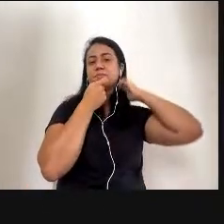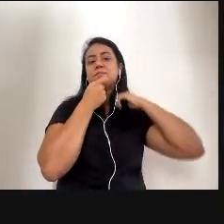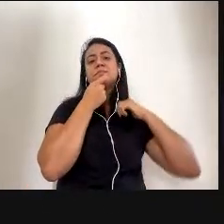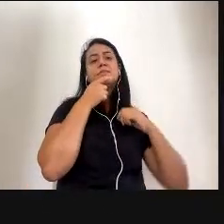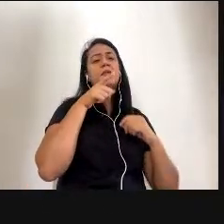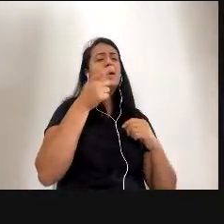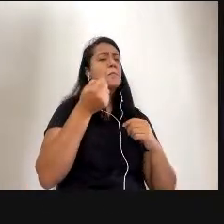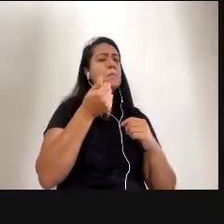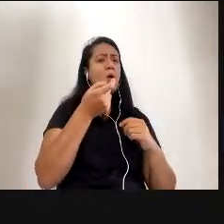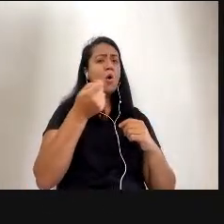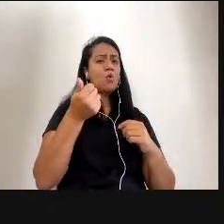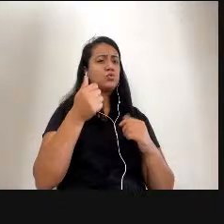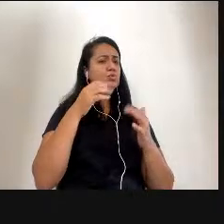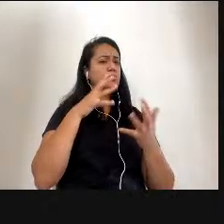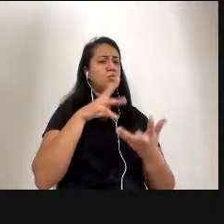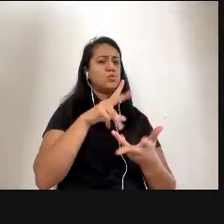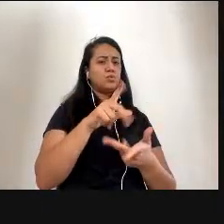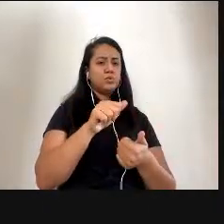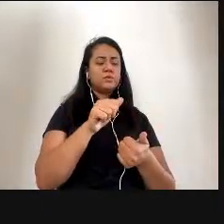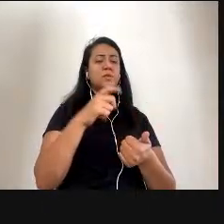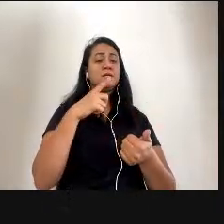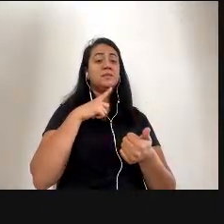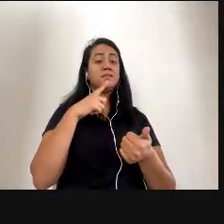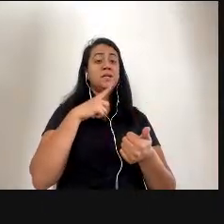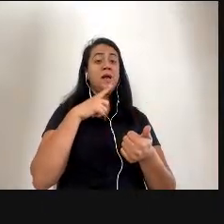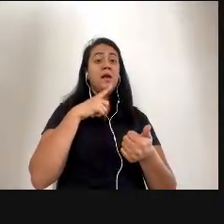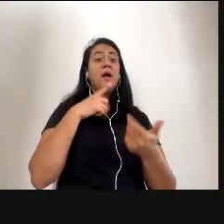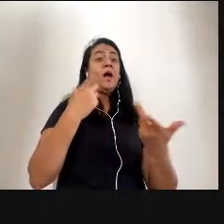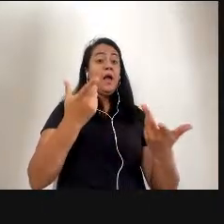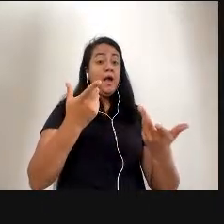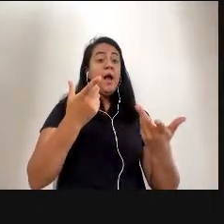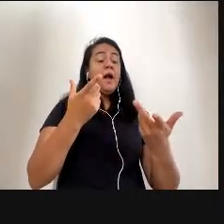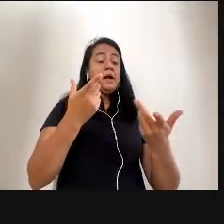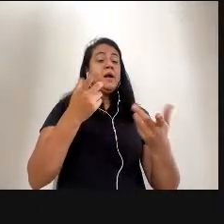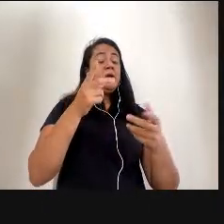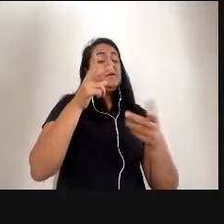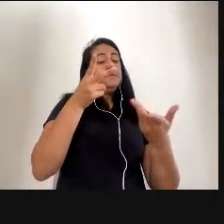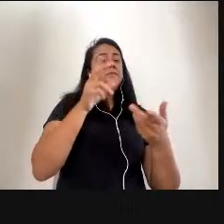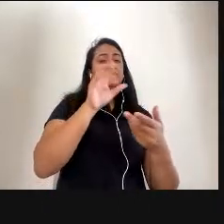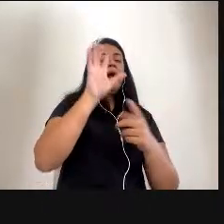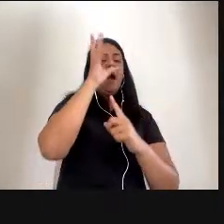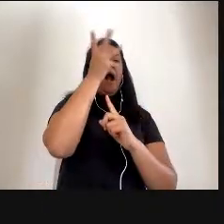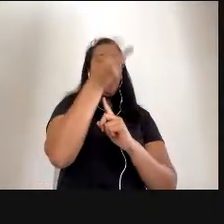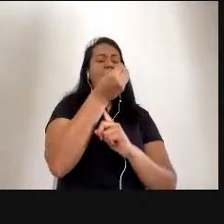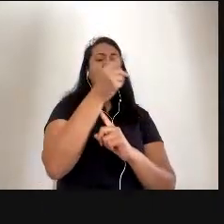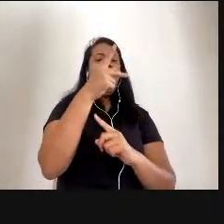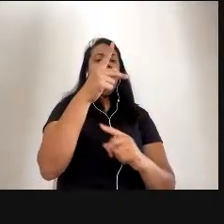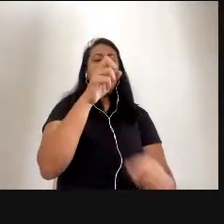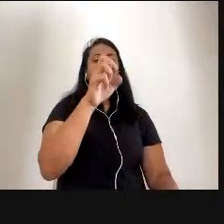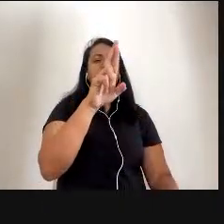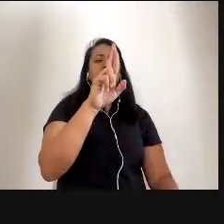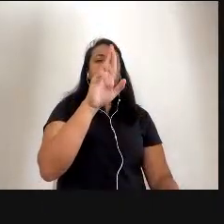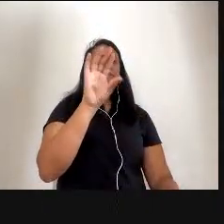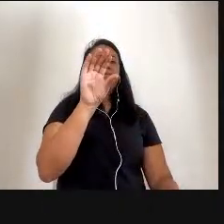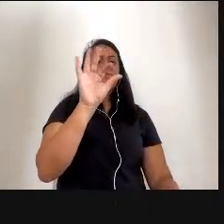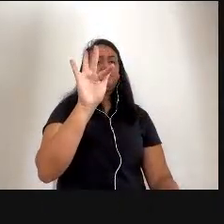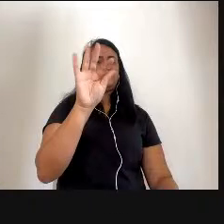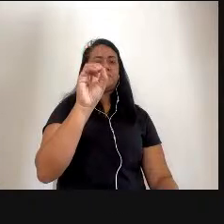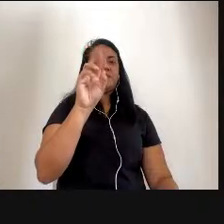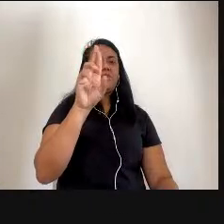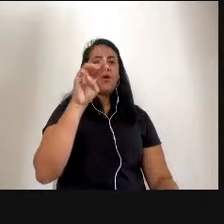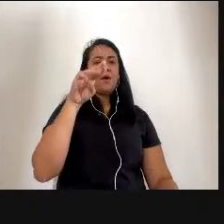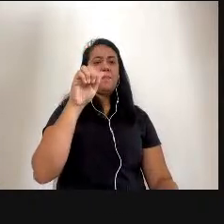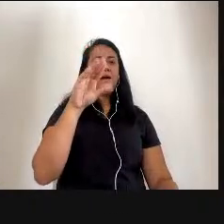no mundo que se dedicam exclusivamente à arte da performance. Então, eles têm todo um sistema que lida